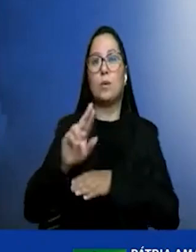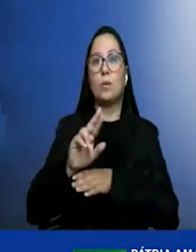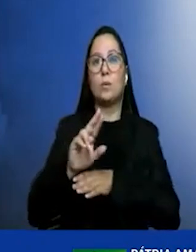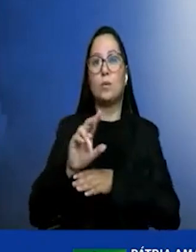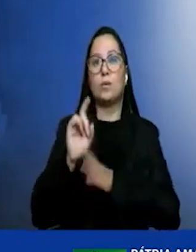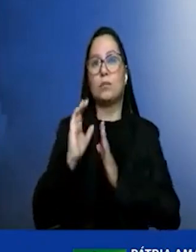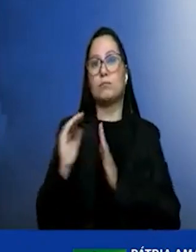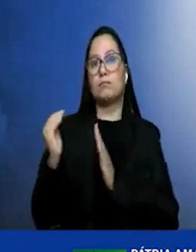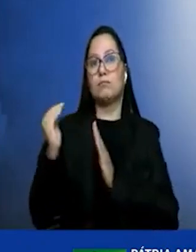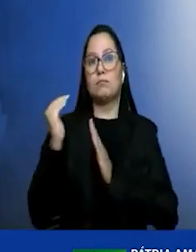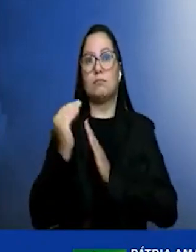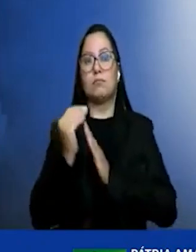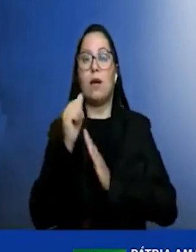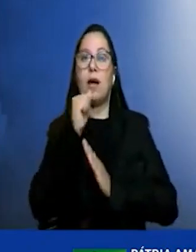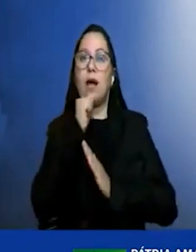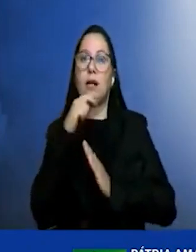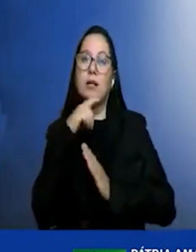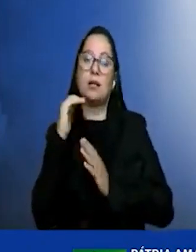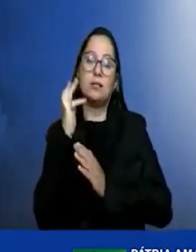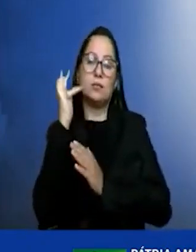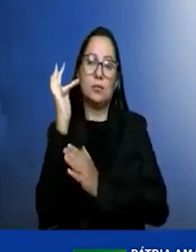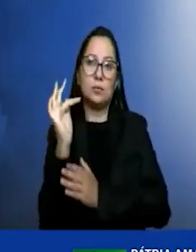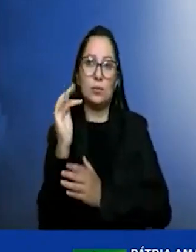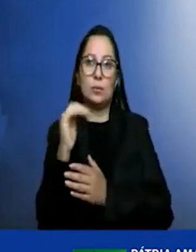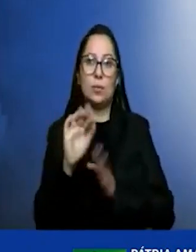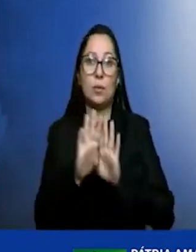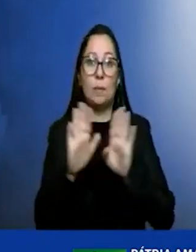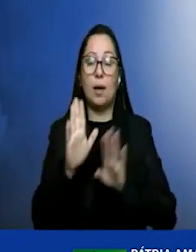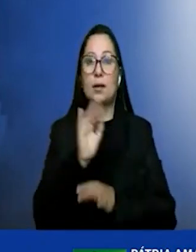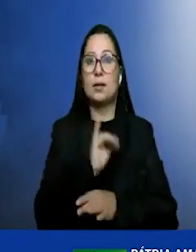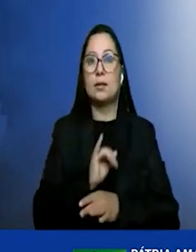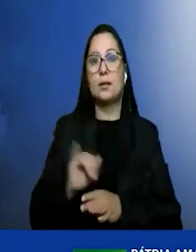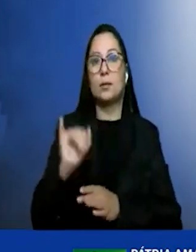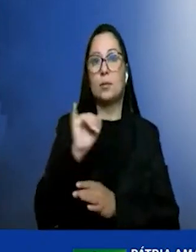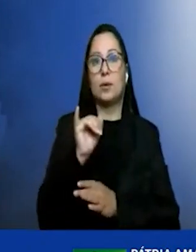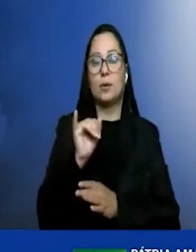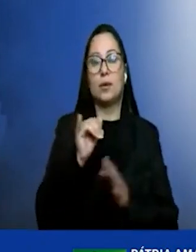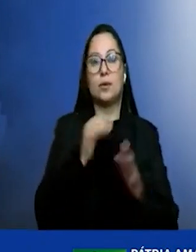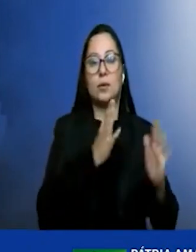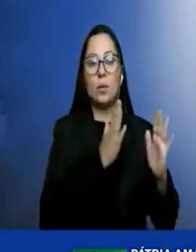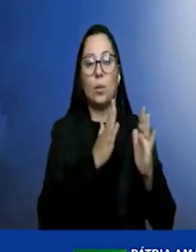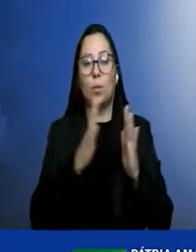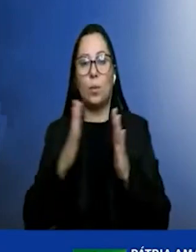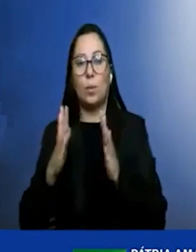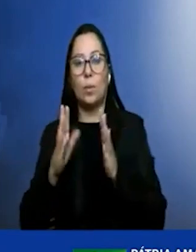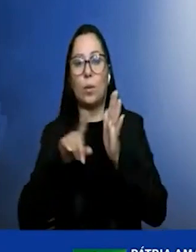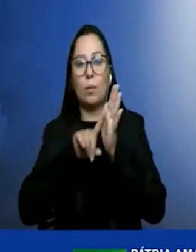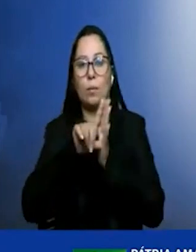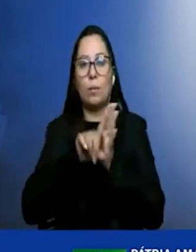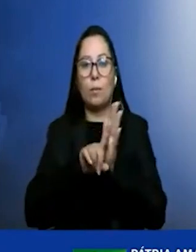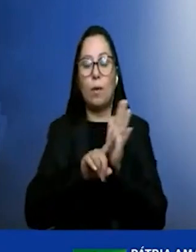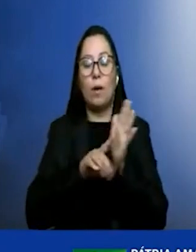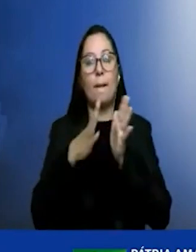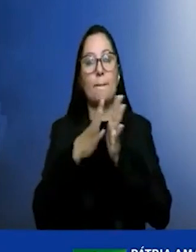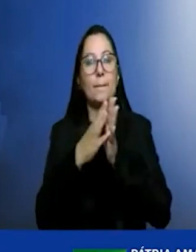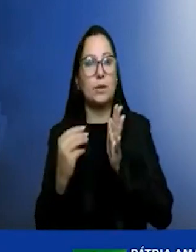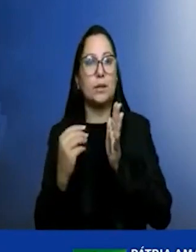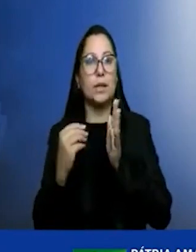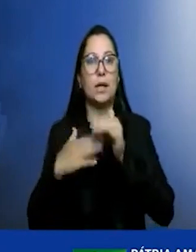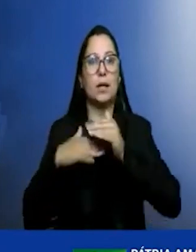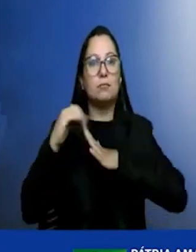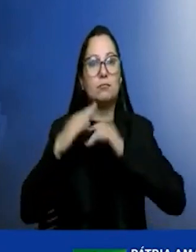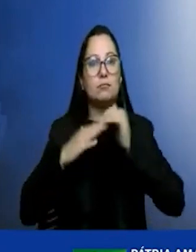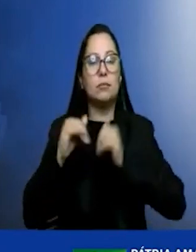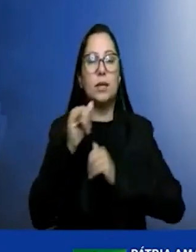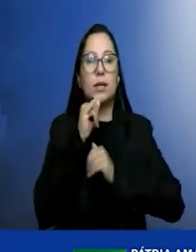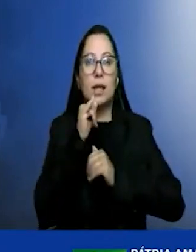pretende ter doravante daqui para frente então é muito importante toda essa parte de plantas pilotos que estão sendo constituídas quer seja em